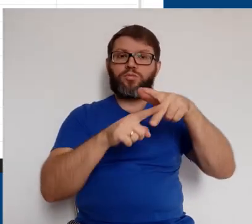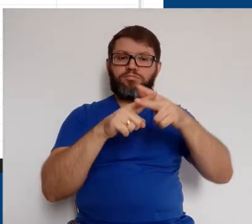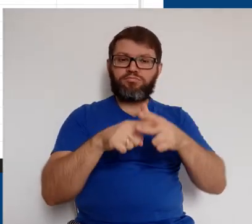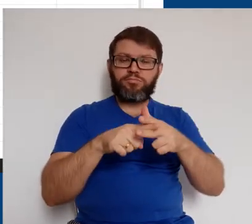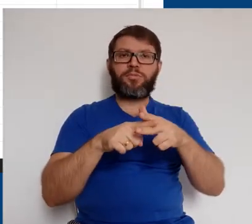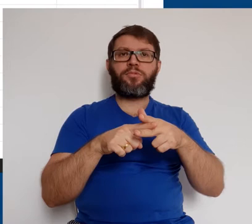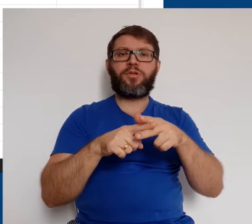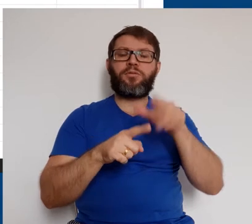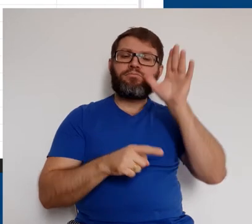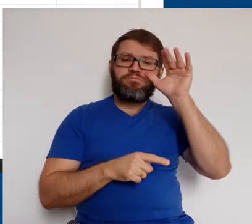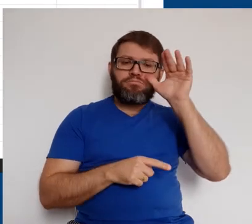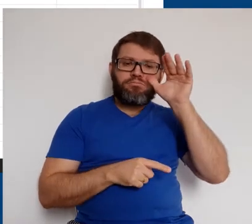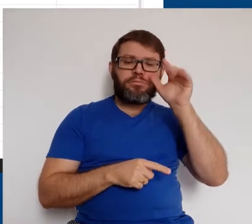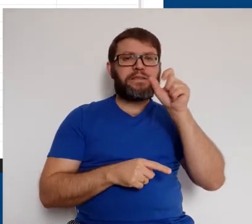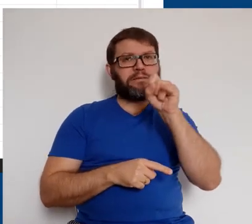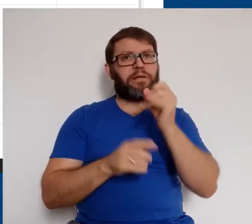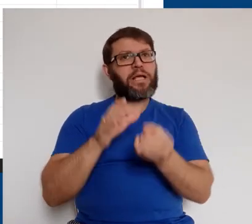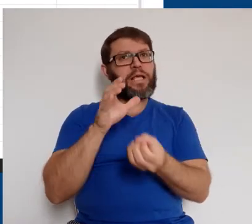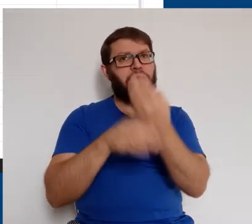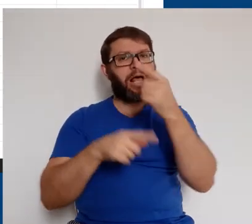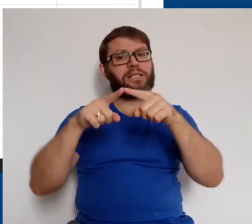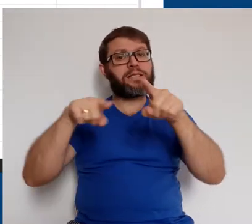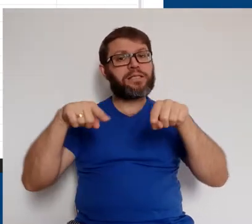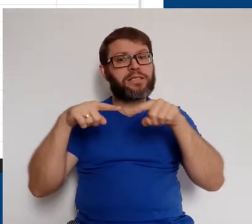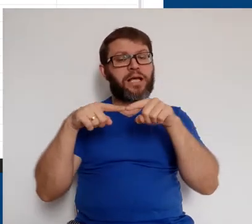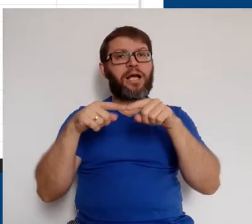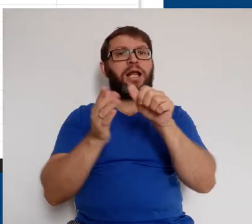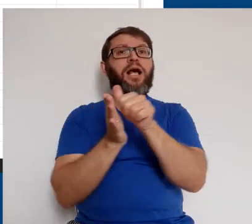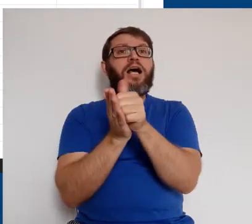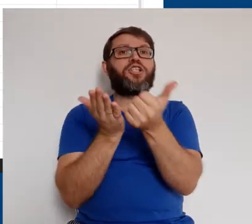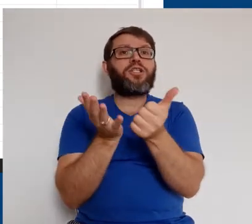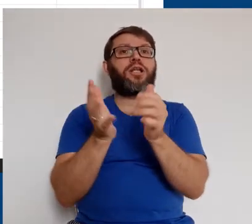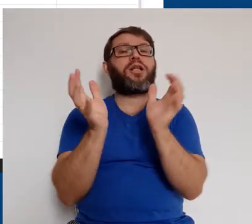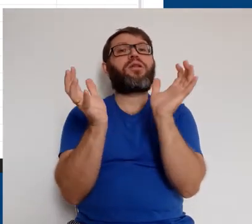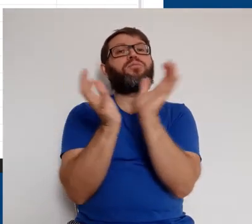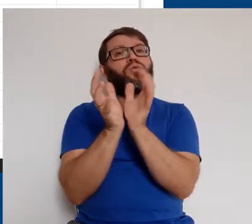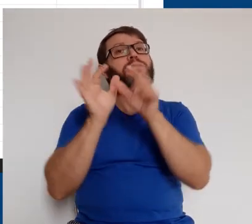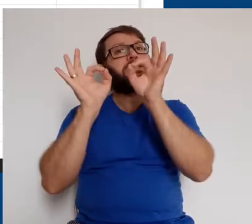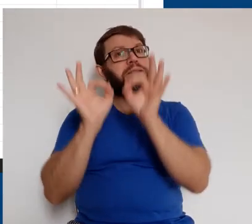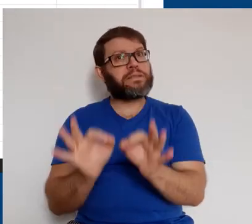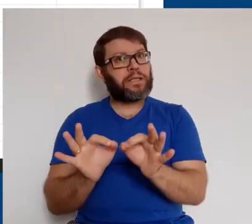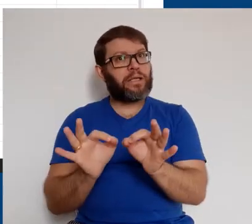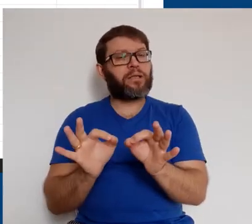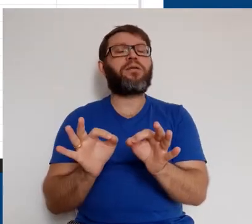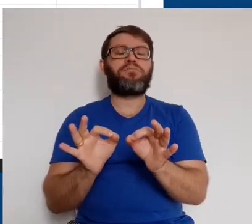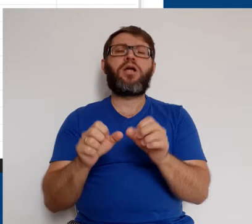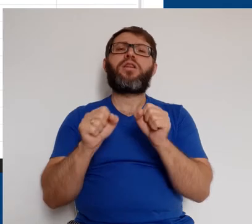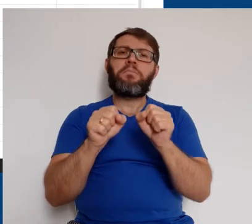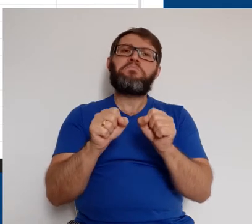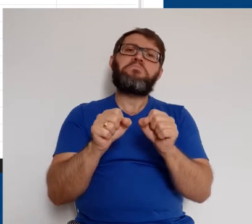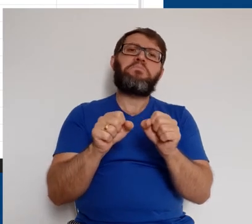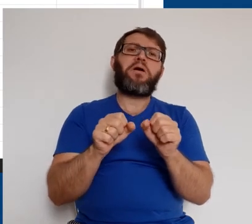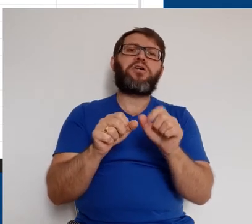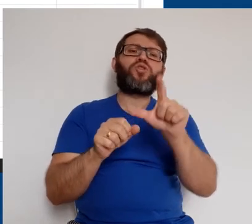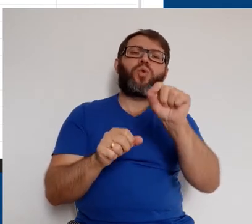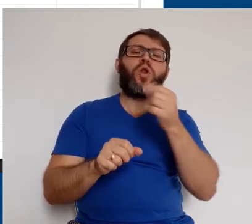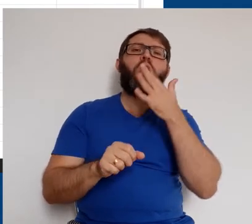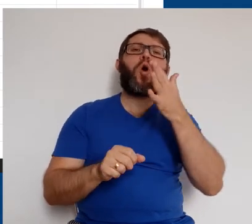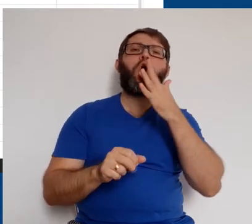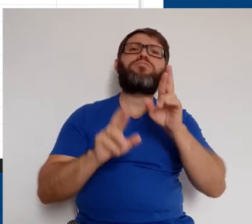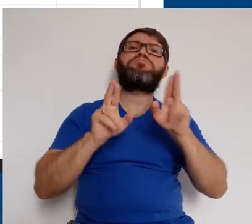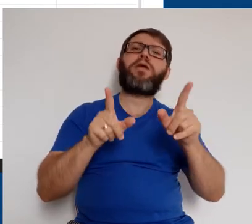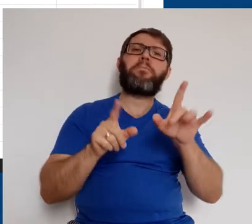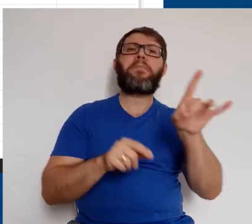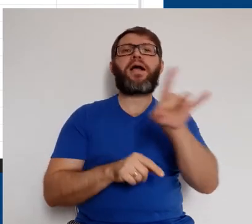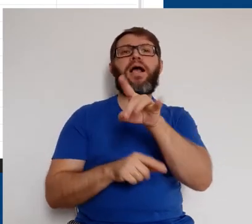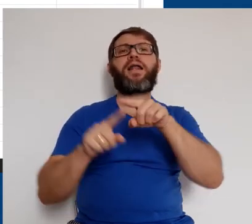última configuração da lista, nos certificamos de que vamos criar essa sala na agenda da turma certa. Também podemos escolher